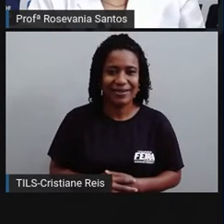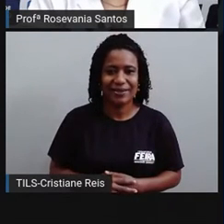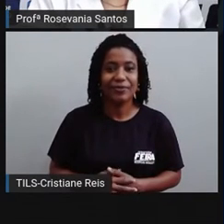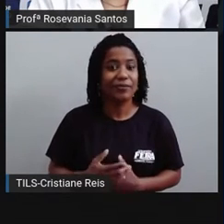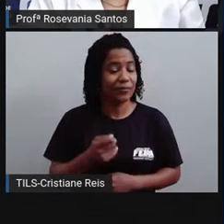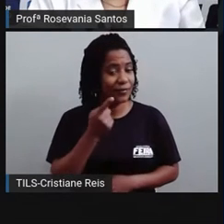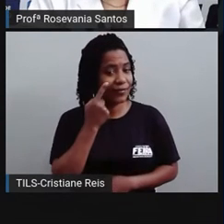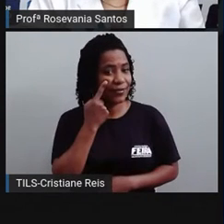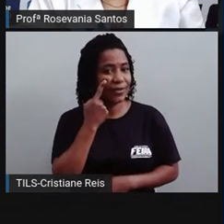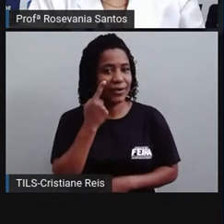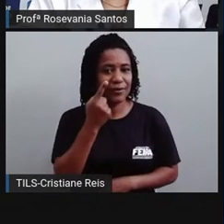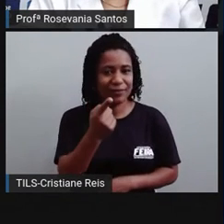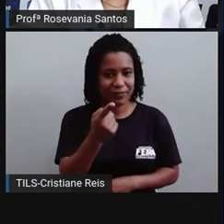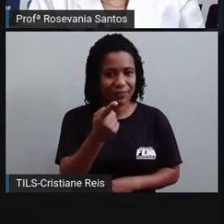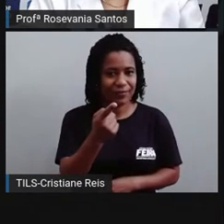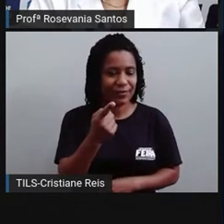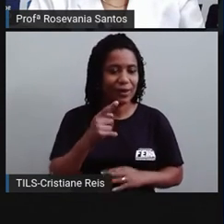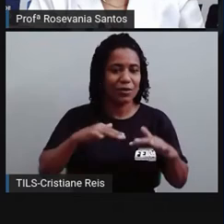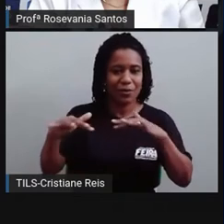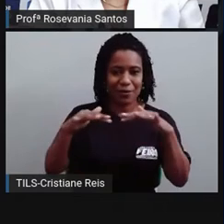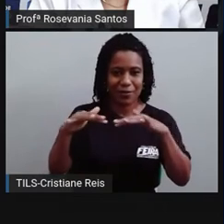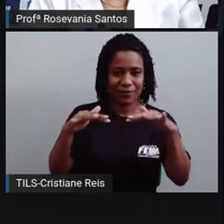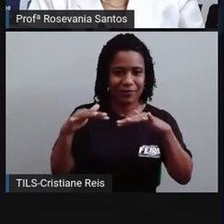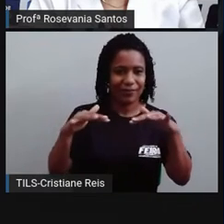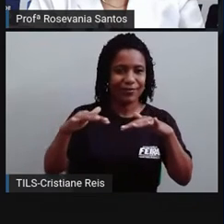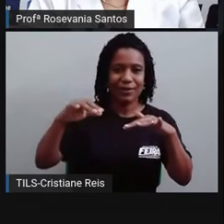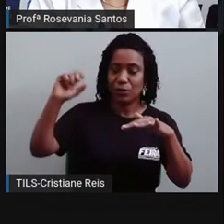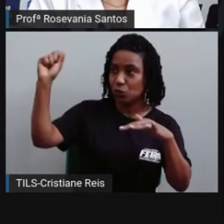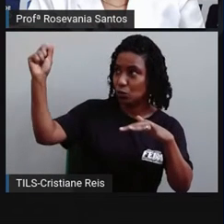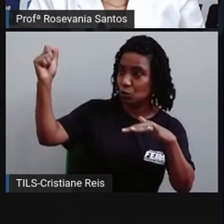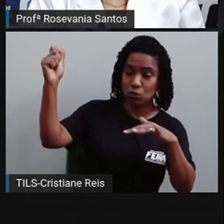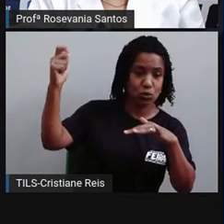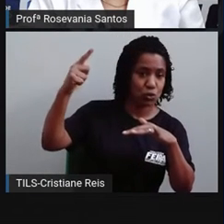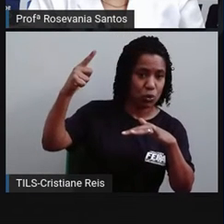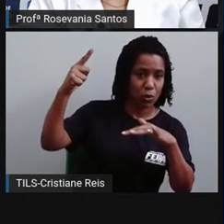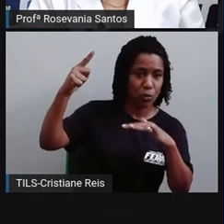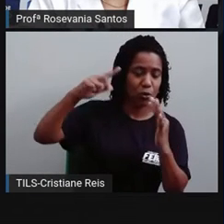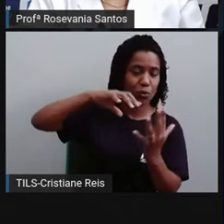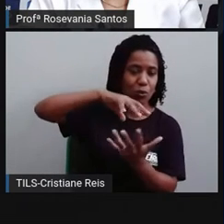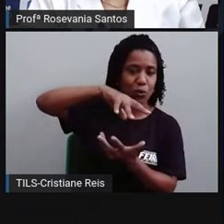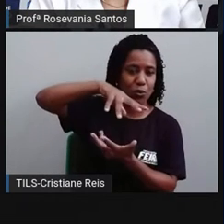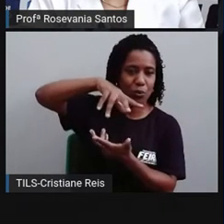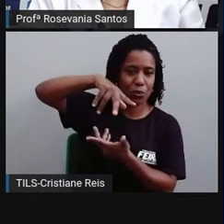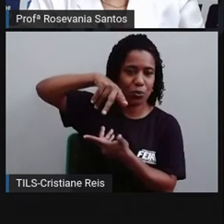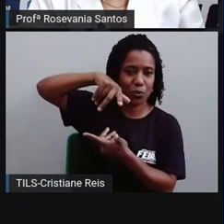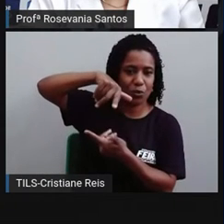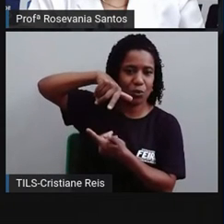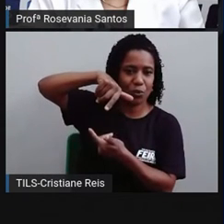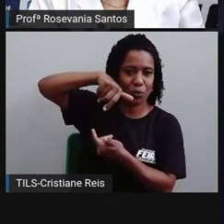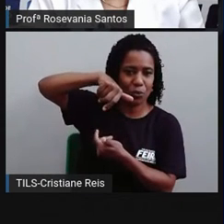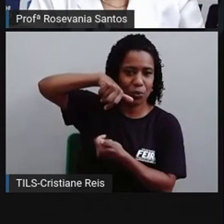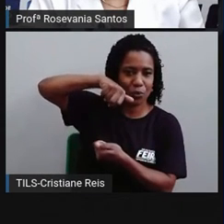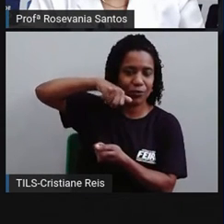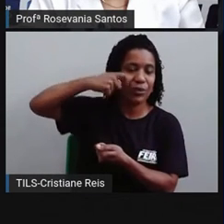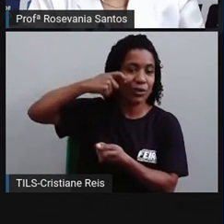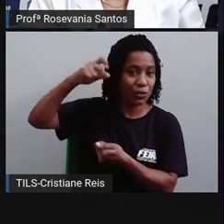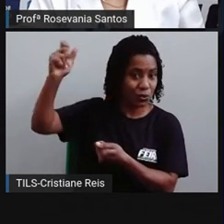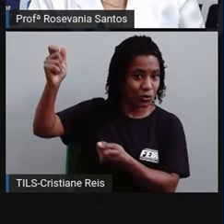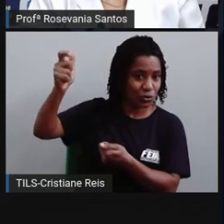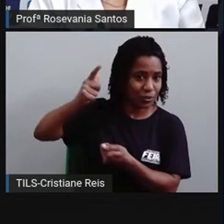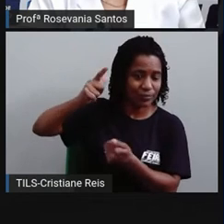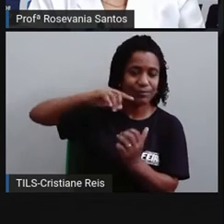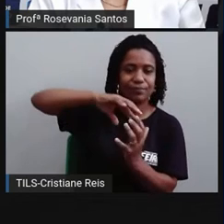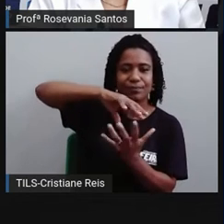Inicialmente, observe aí os momentos de iluminação, né? Aqui, mais uma vez, o Sol está paradinho aqui, né?